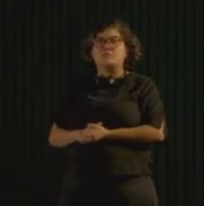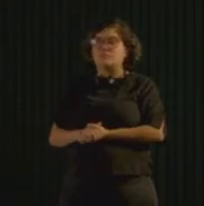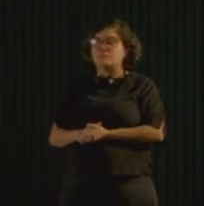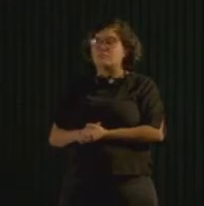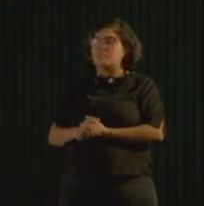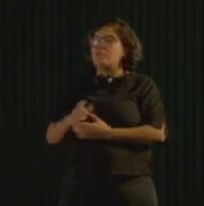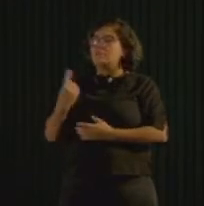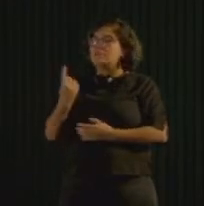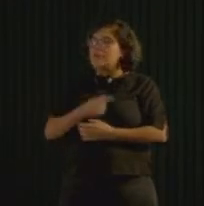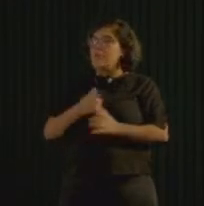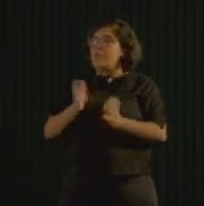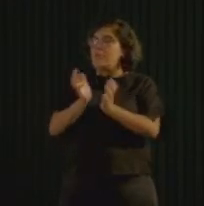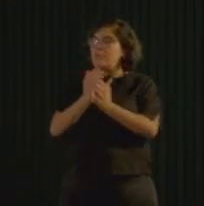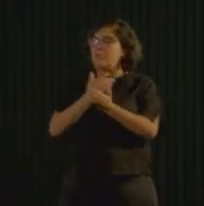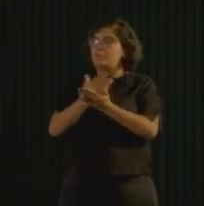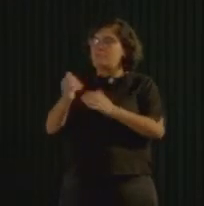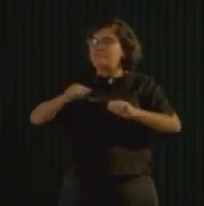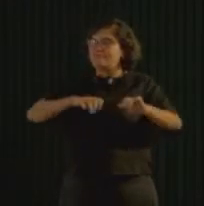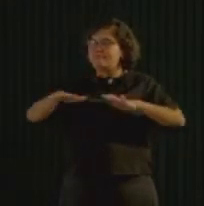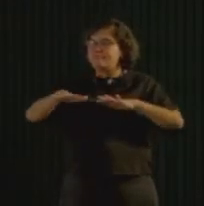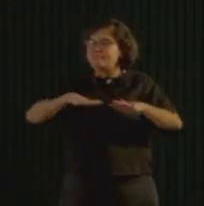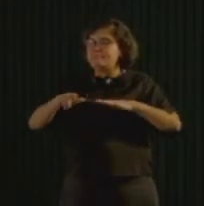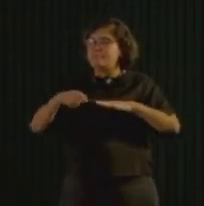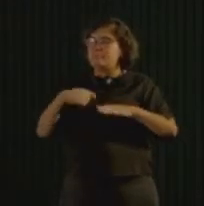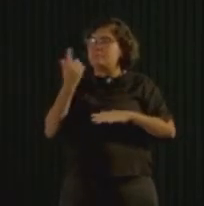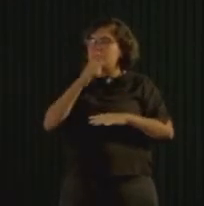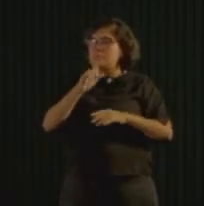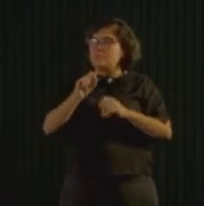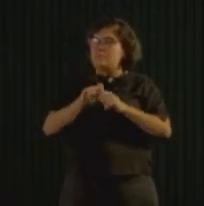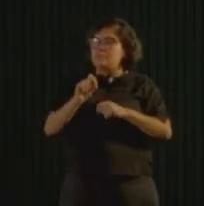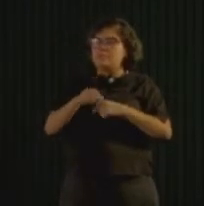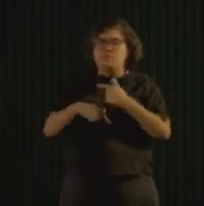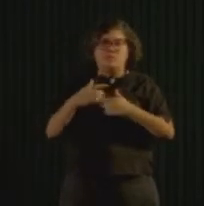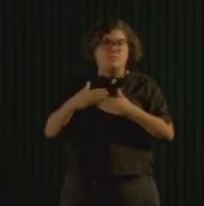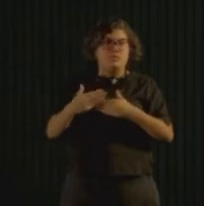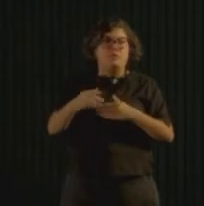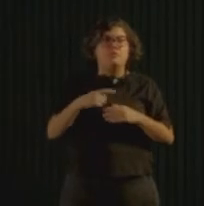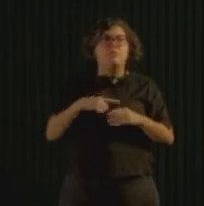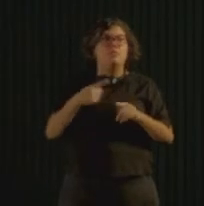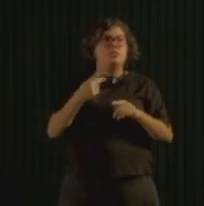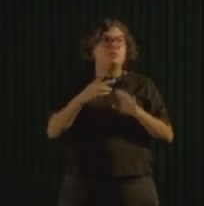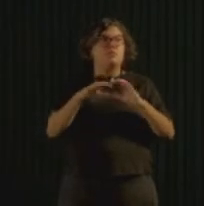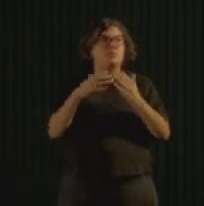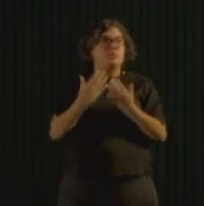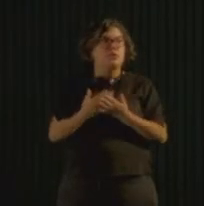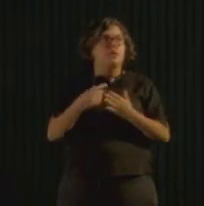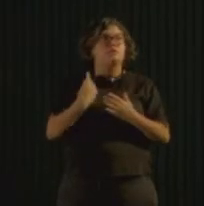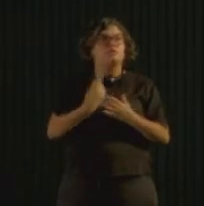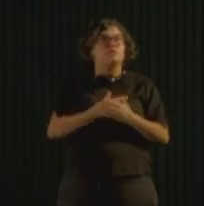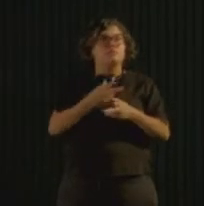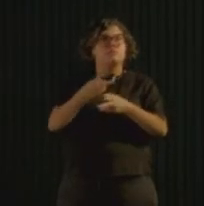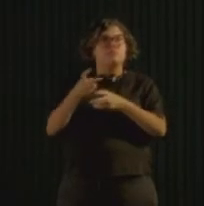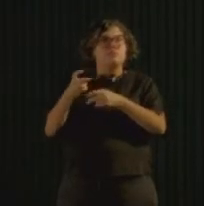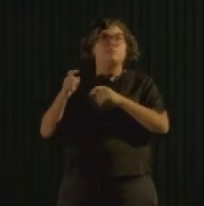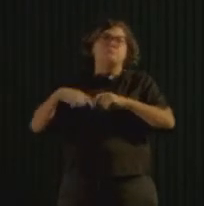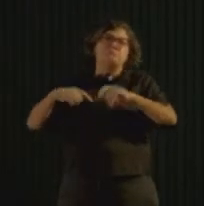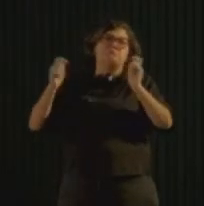mobilizavam, Batatinha que aparecia no vídeo ali, ele começou a fazer isso também na sua comunidade, e a gente começou a ver que era possível.